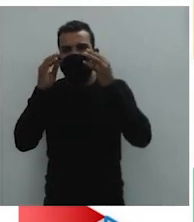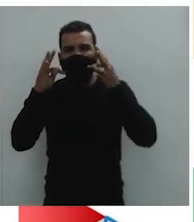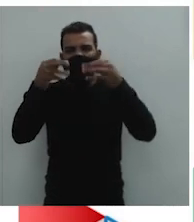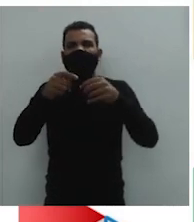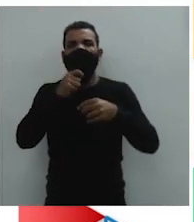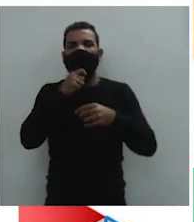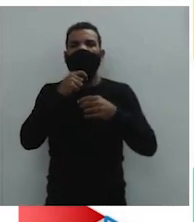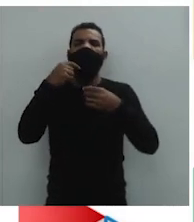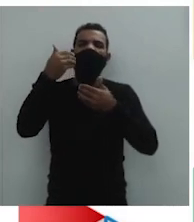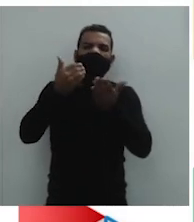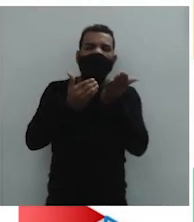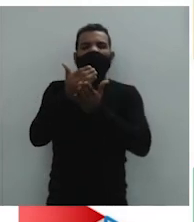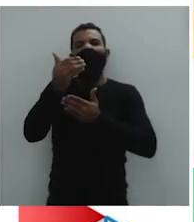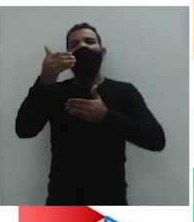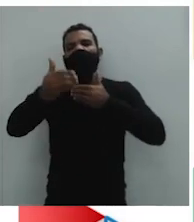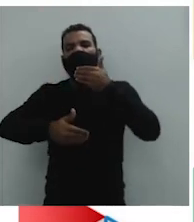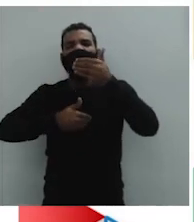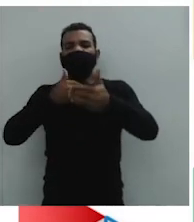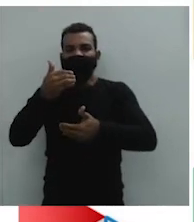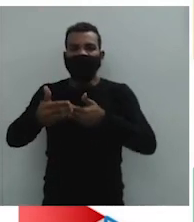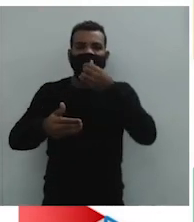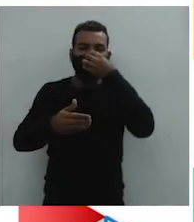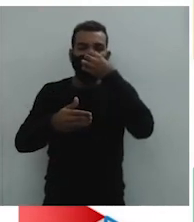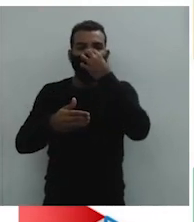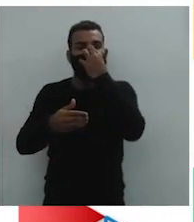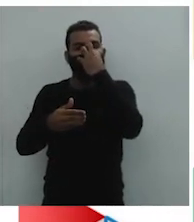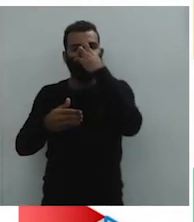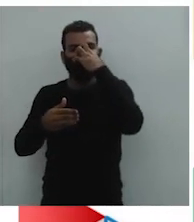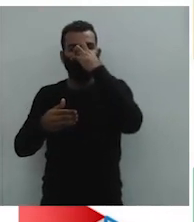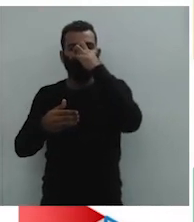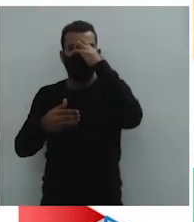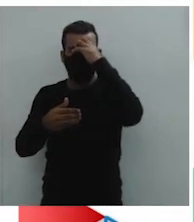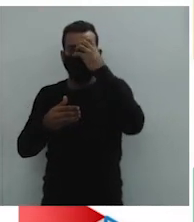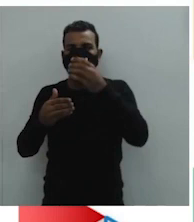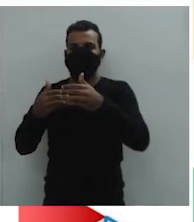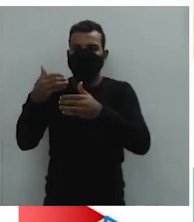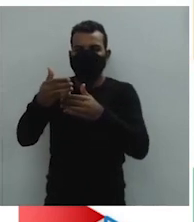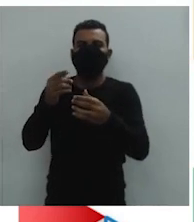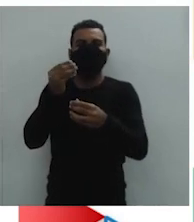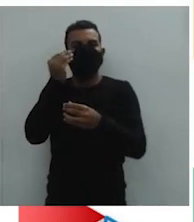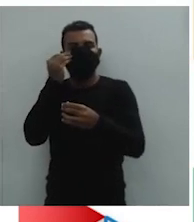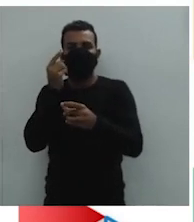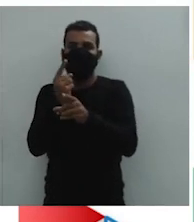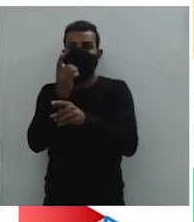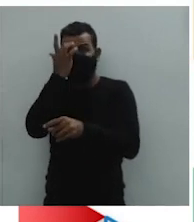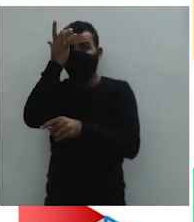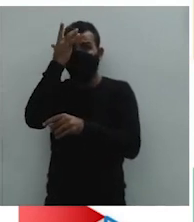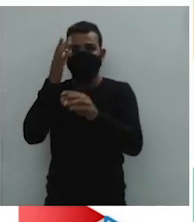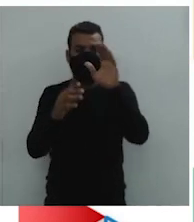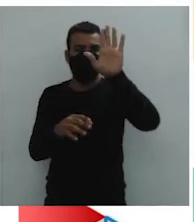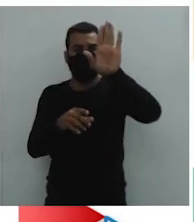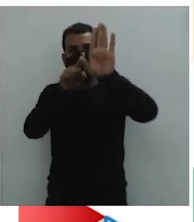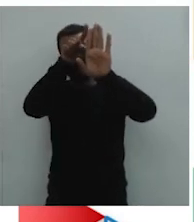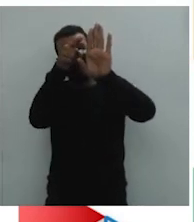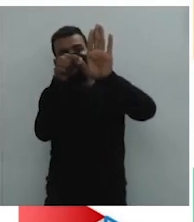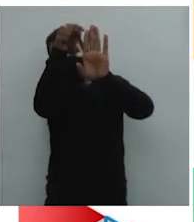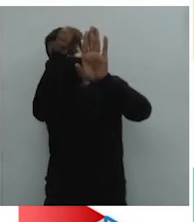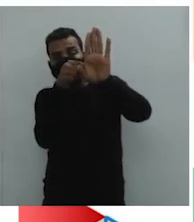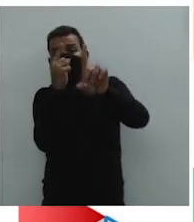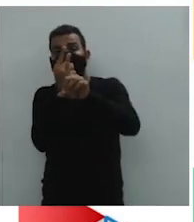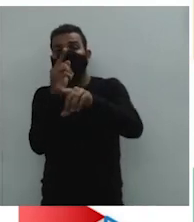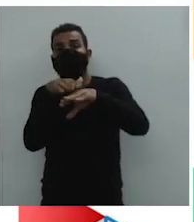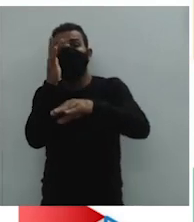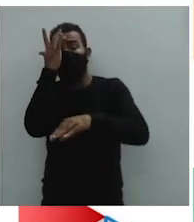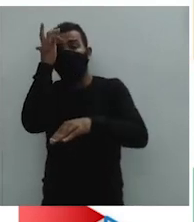Eles começaram pela matéria-prima do que eles encontravam ali pela frente, o mais fácil. Até mesmo na questão